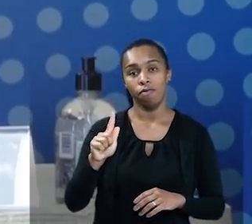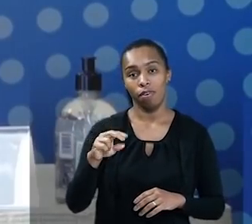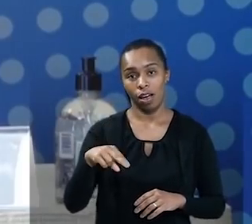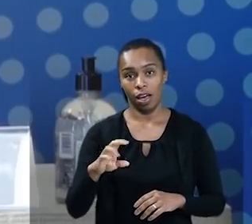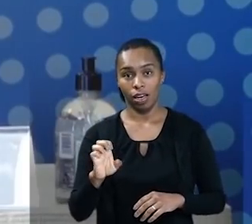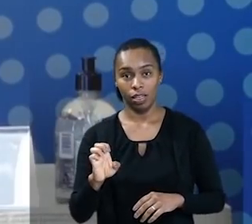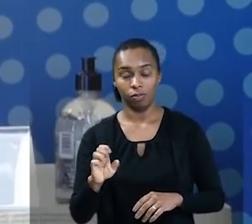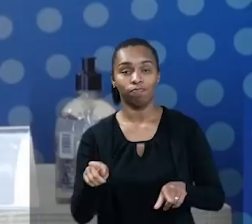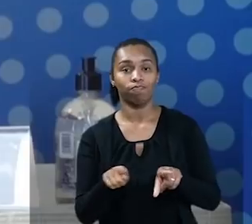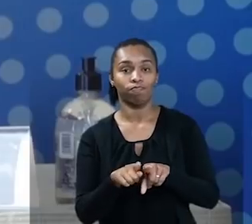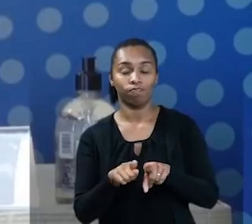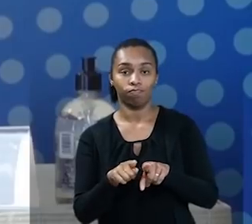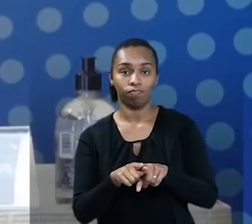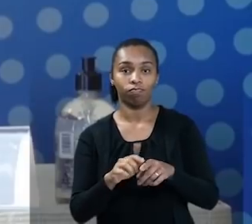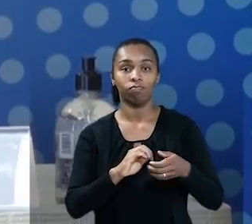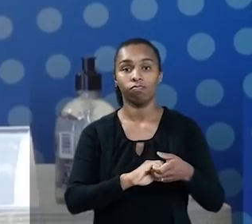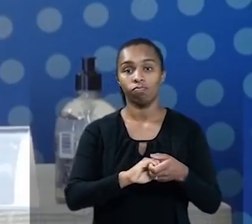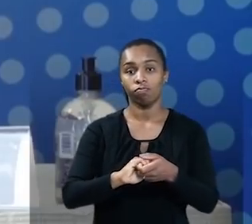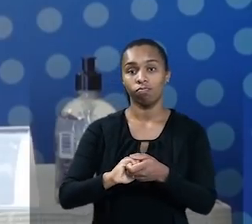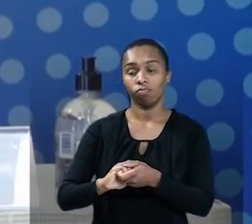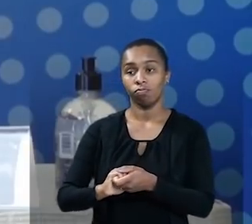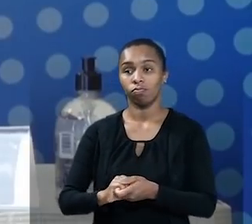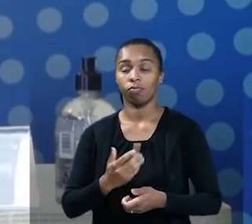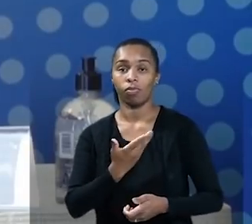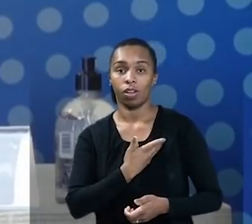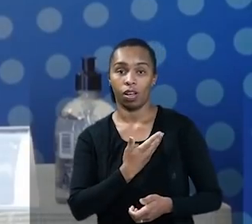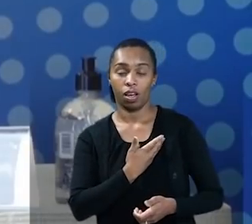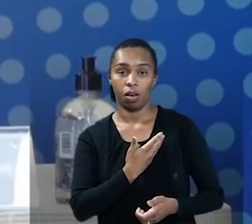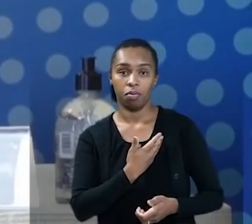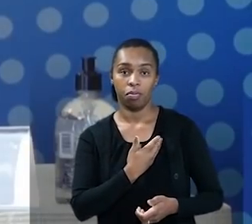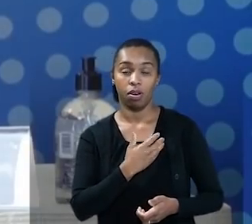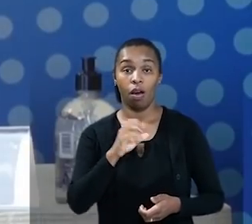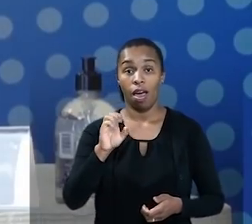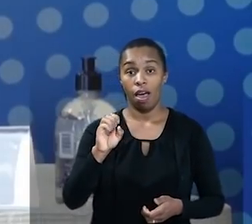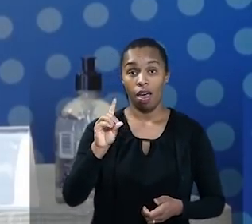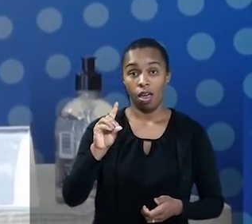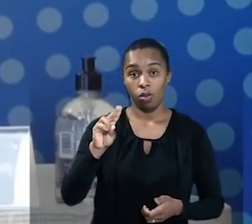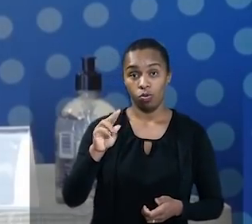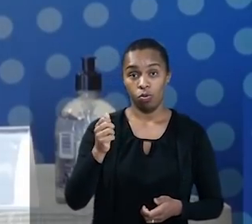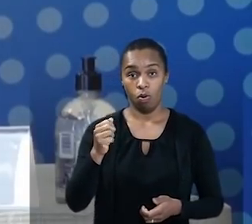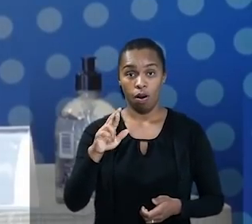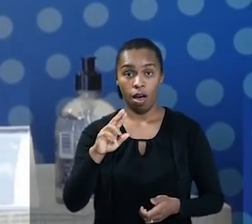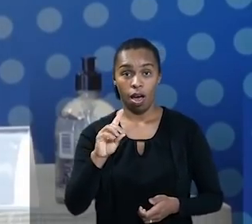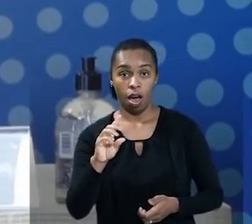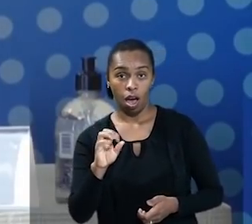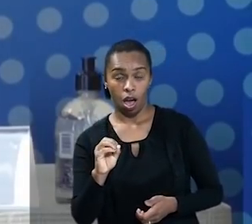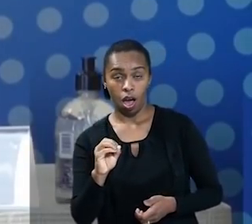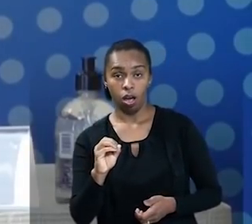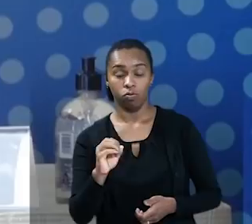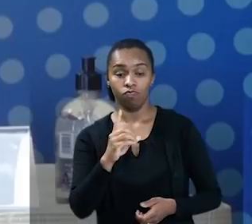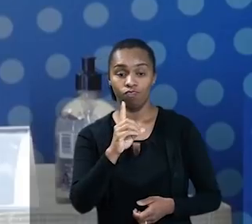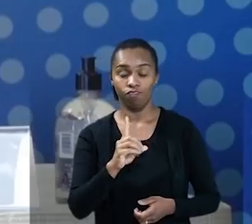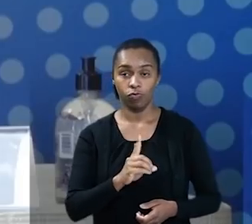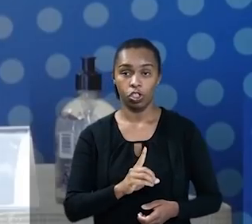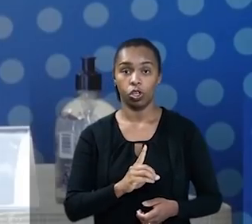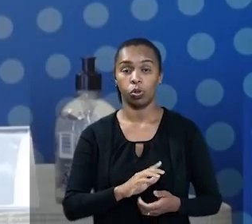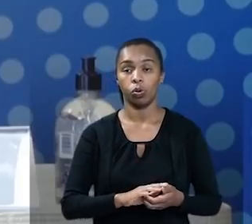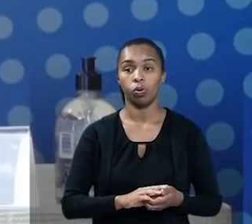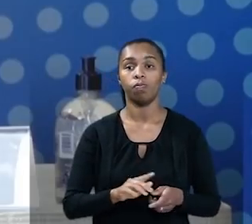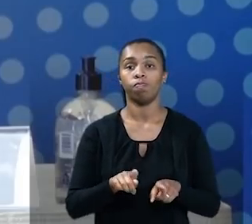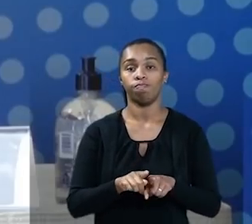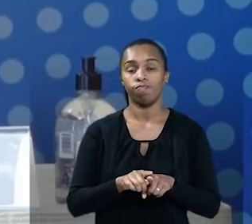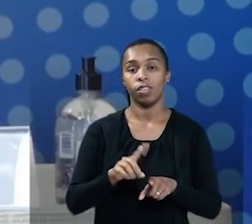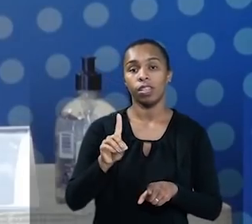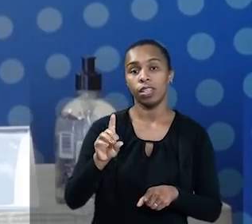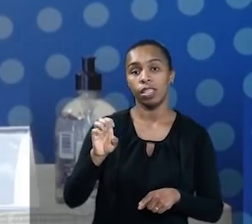Também cumprimentar o nosso amigo Eduardo Salgado, diretor das IFES, o Delson, enquanto